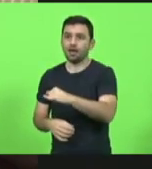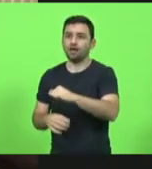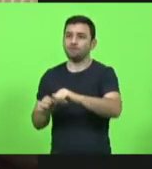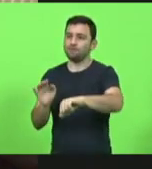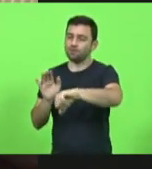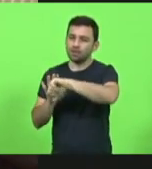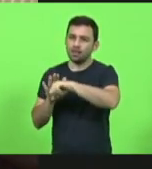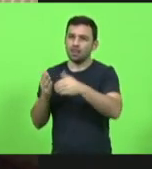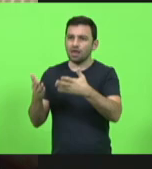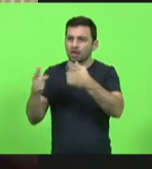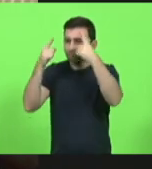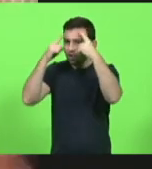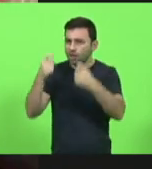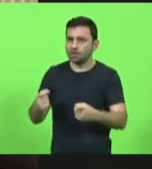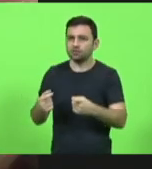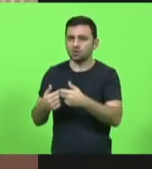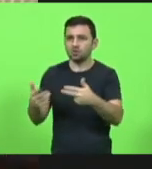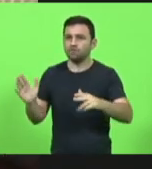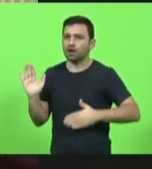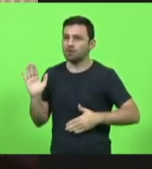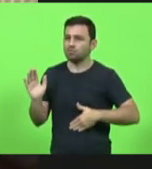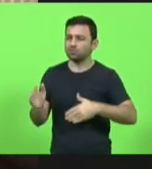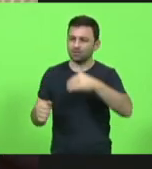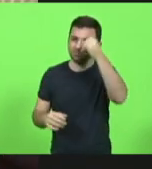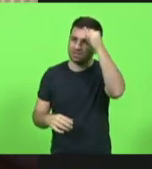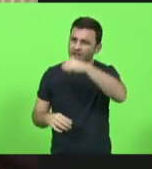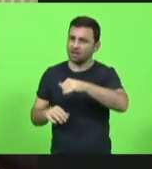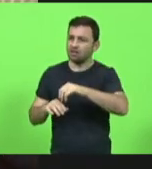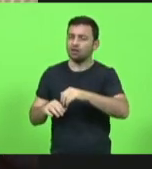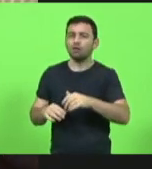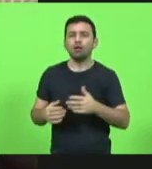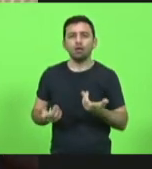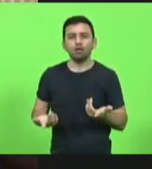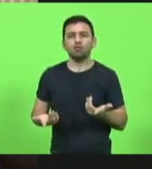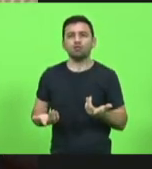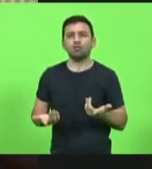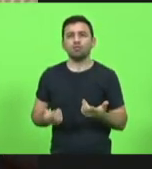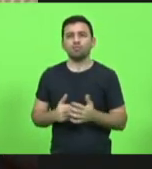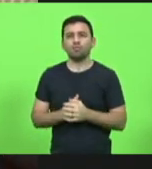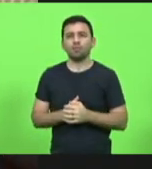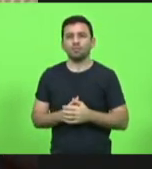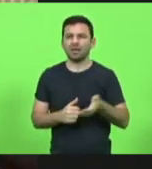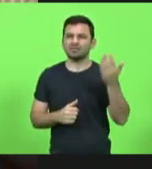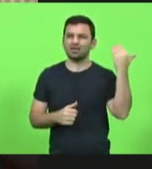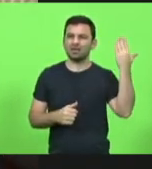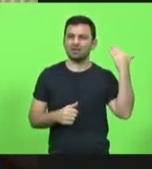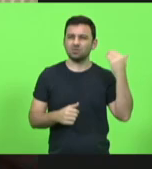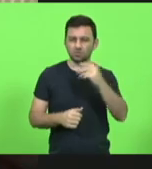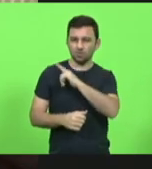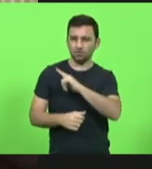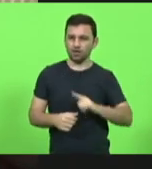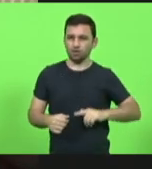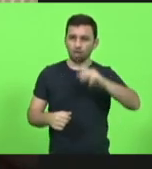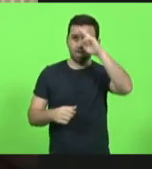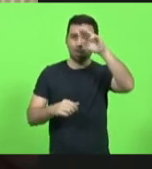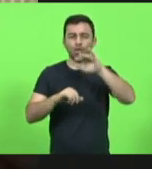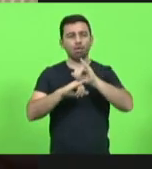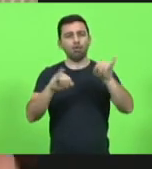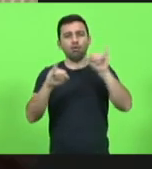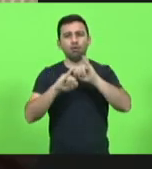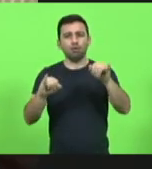vagabundos, dar segurança para a sociedade. E o governador, quando dizia em campanha que ia fazer uma coisa